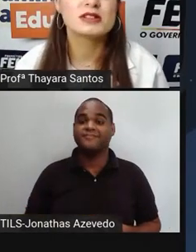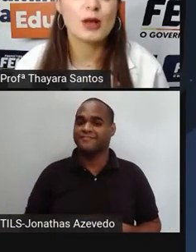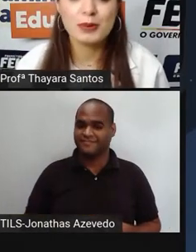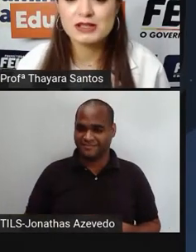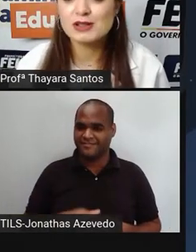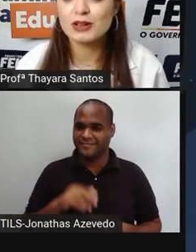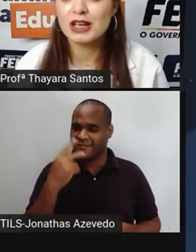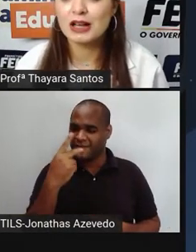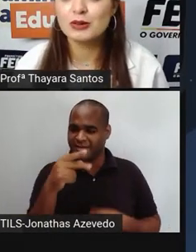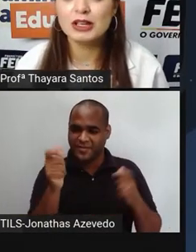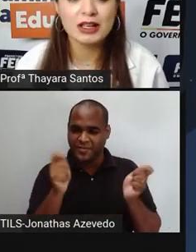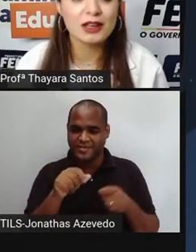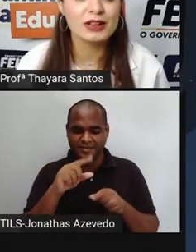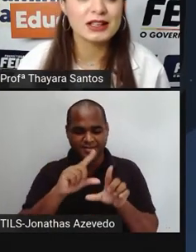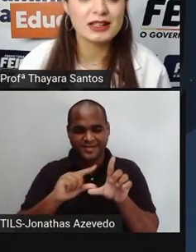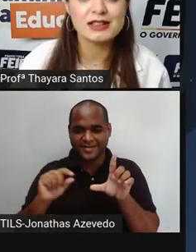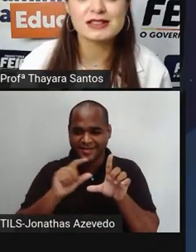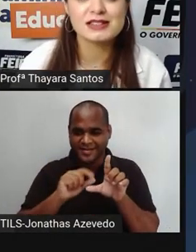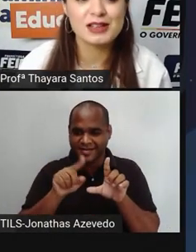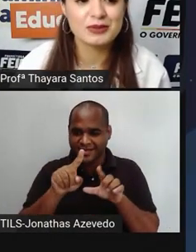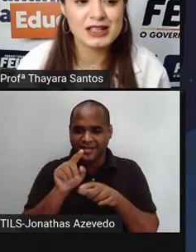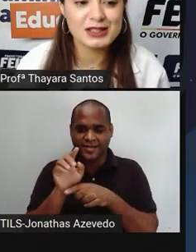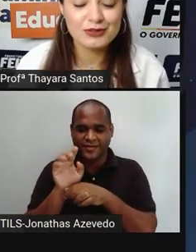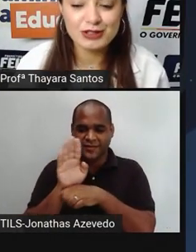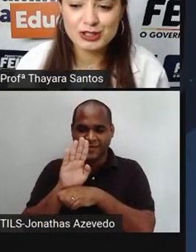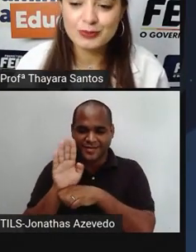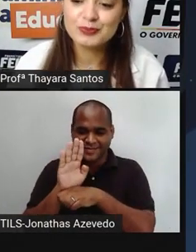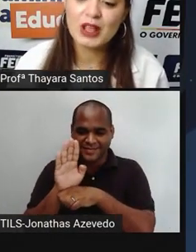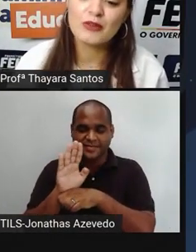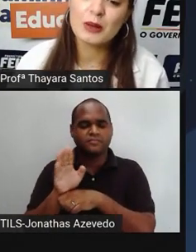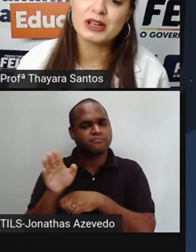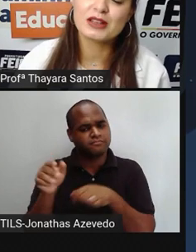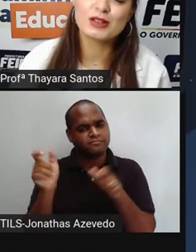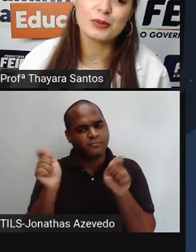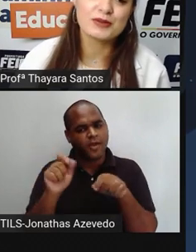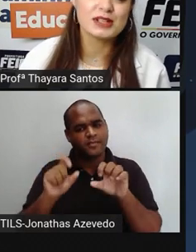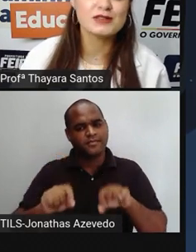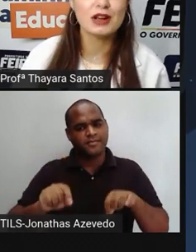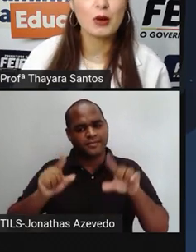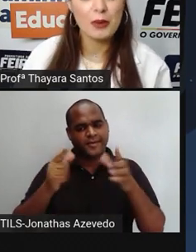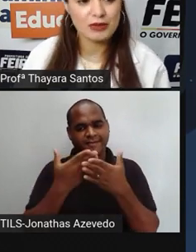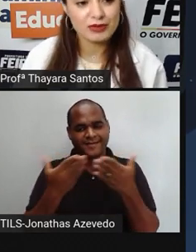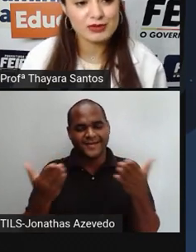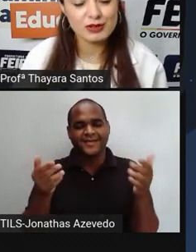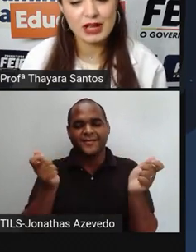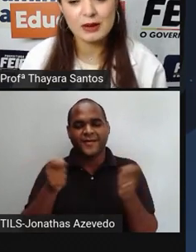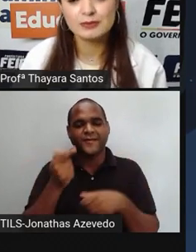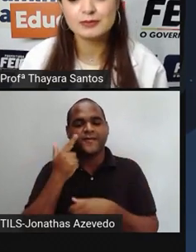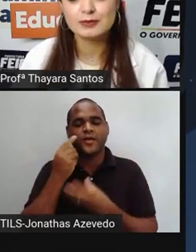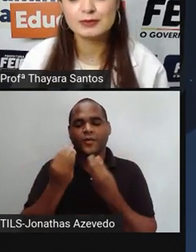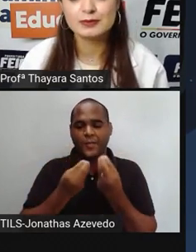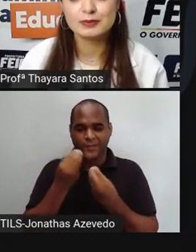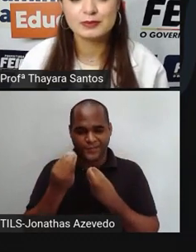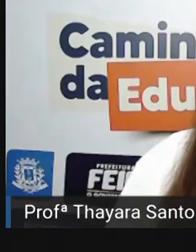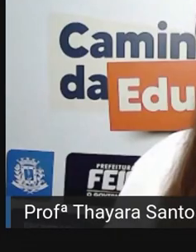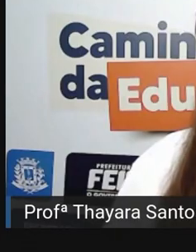vocês só precisam clicar no link que vai estar na descrição desse vídeo. Eu vou abrir aqui só para vocês verem como é que vai funcionar.